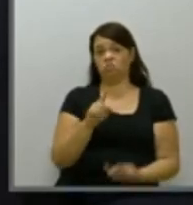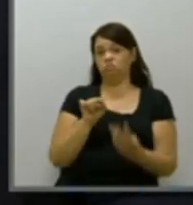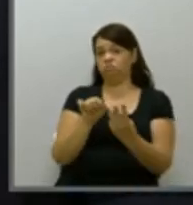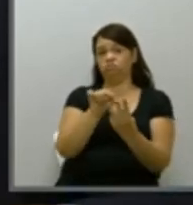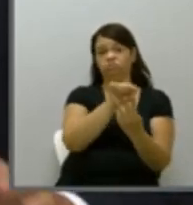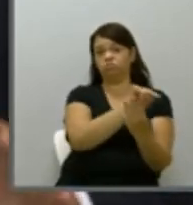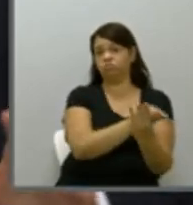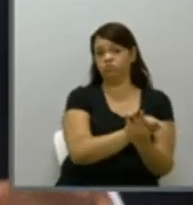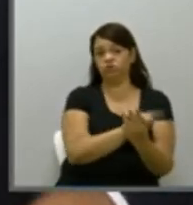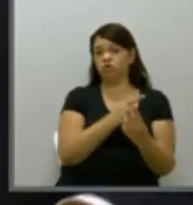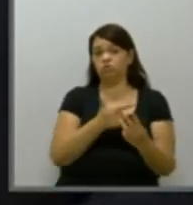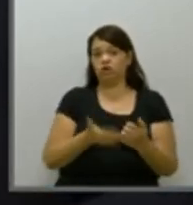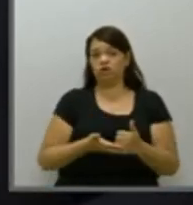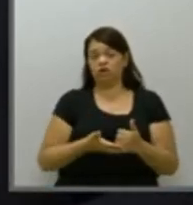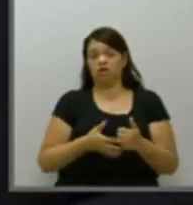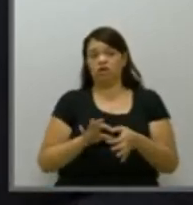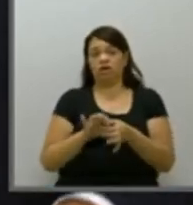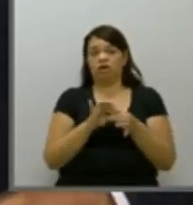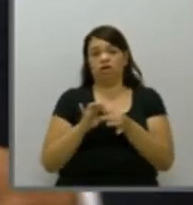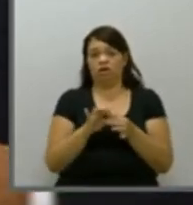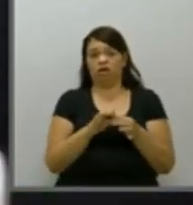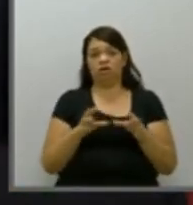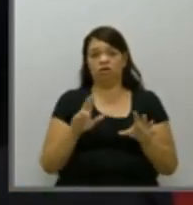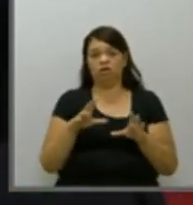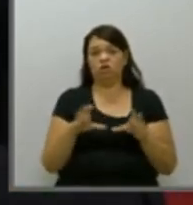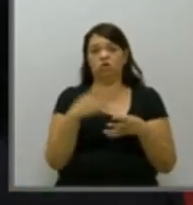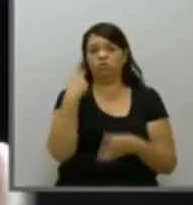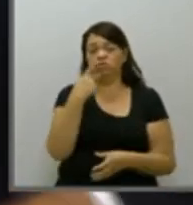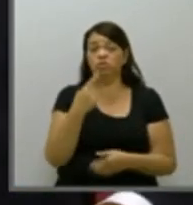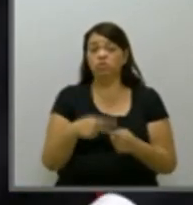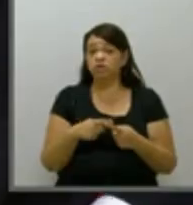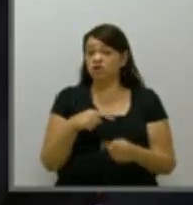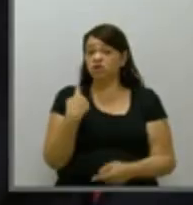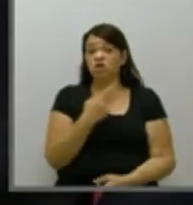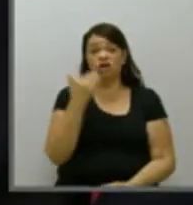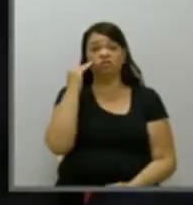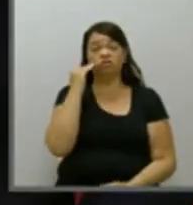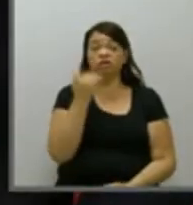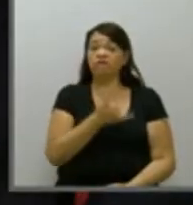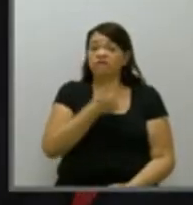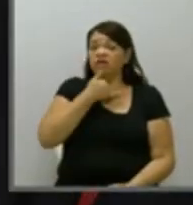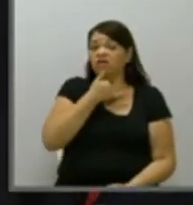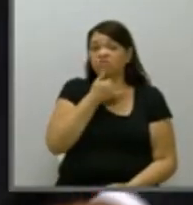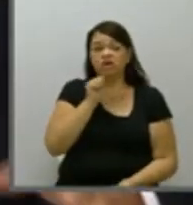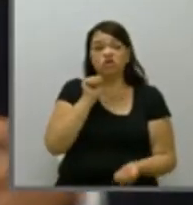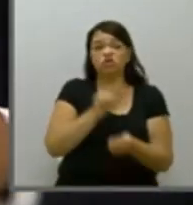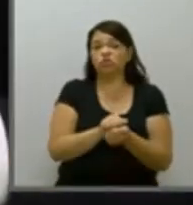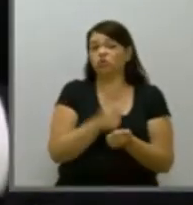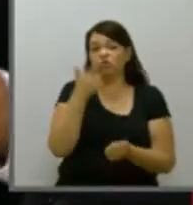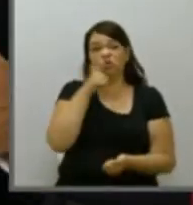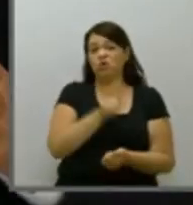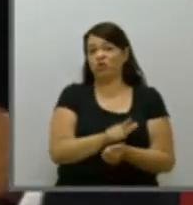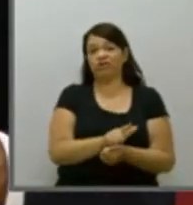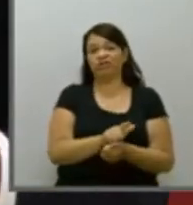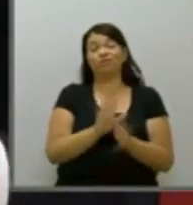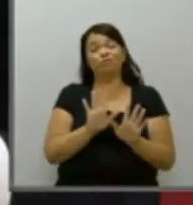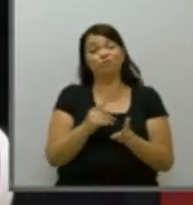porque nós temos um entendimento, infelizmente não saímos juntos, de que nós não podemos estar com os partidos